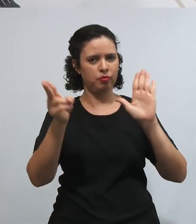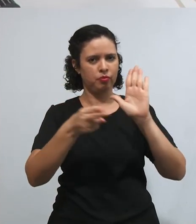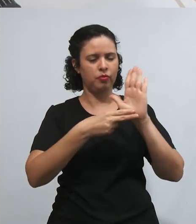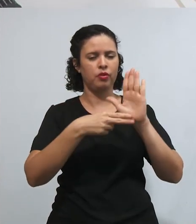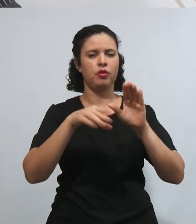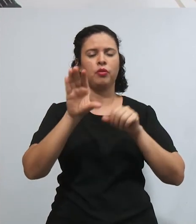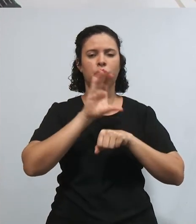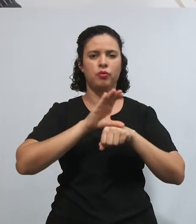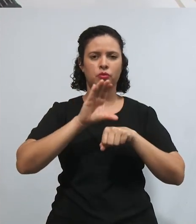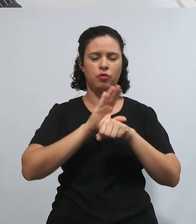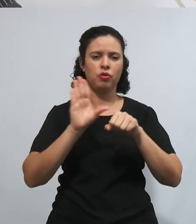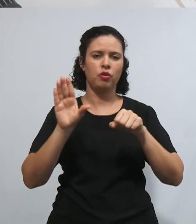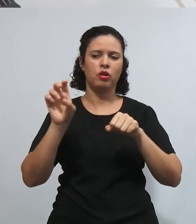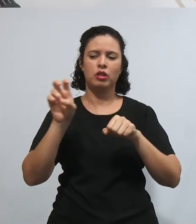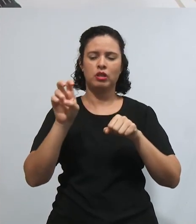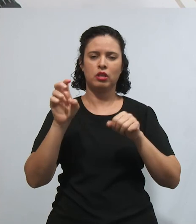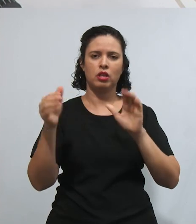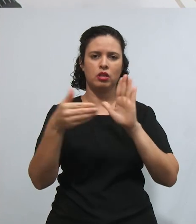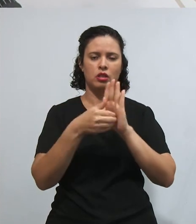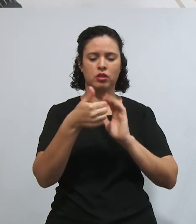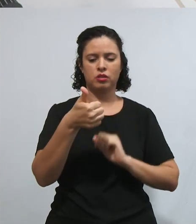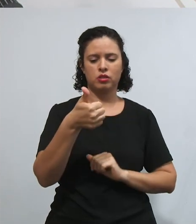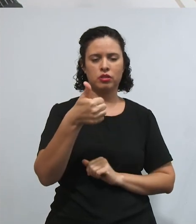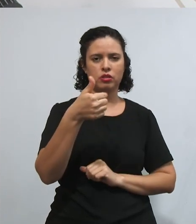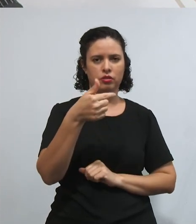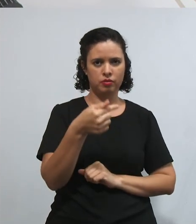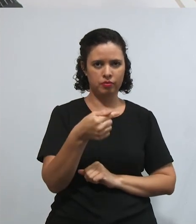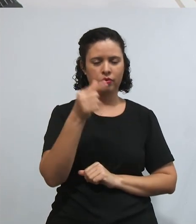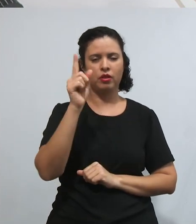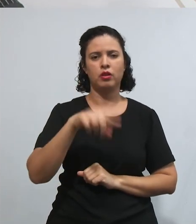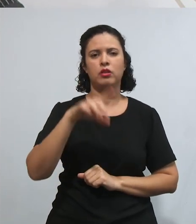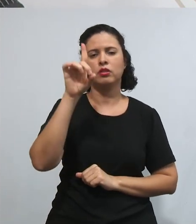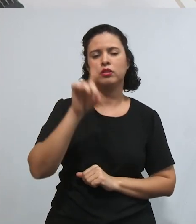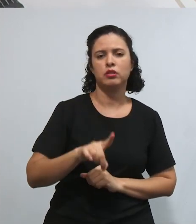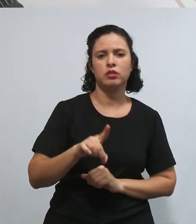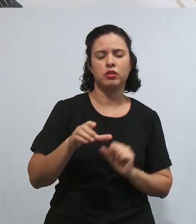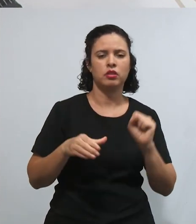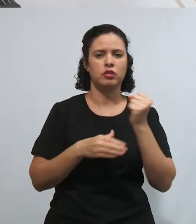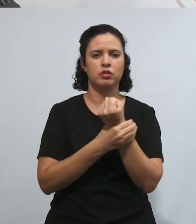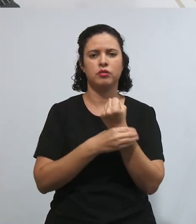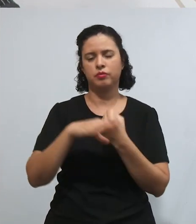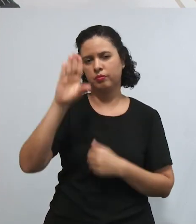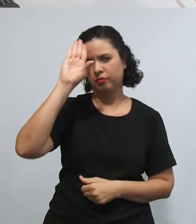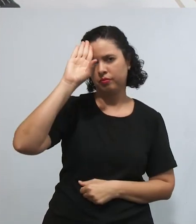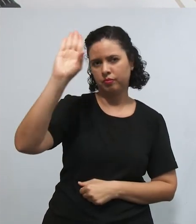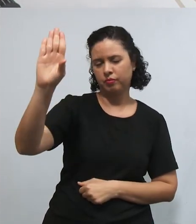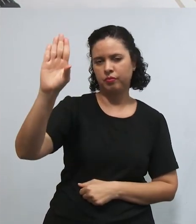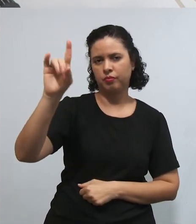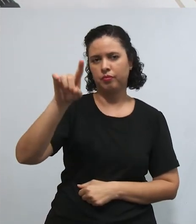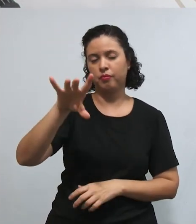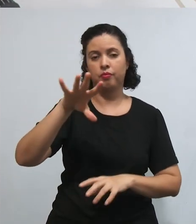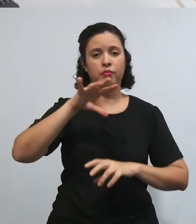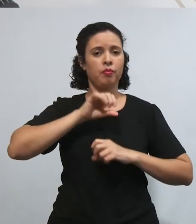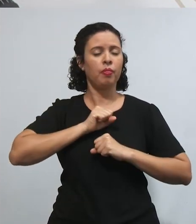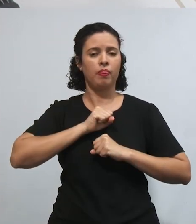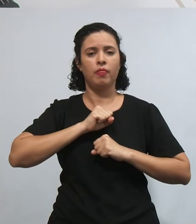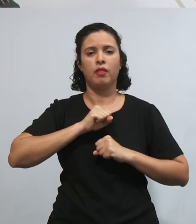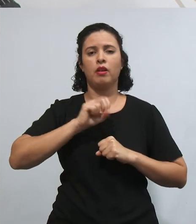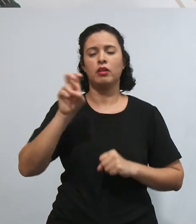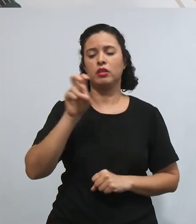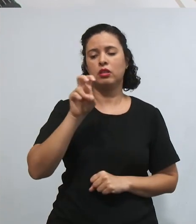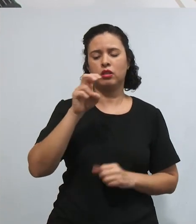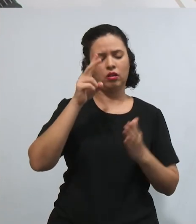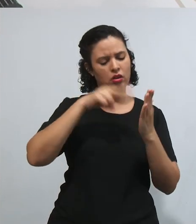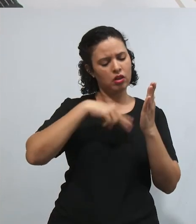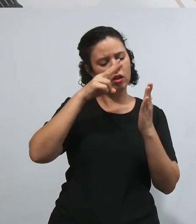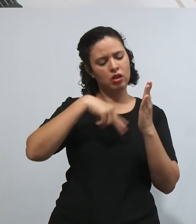artigo 5º até o artigo 17, que são os nossos direitos e garantias fundamentais. Se aproprie do artigo 5º,